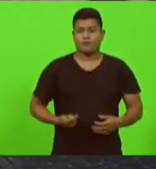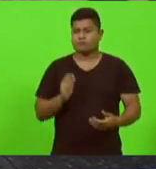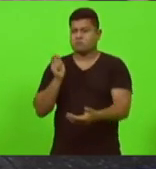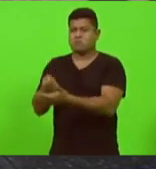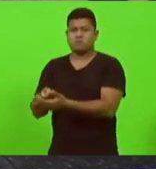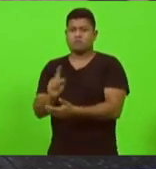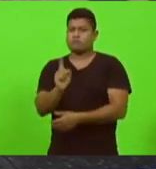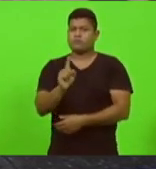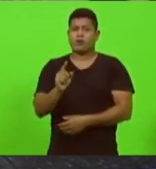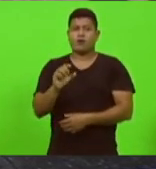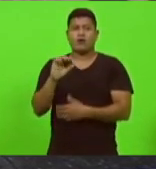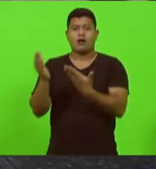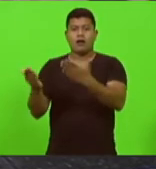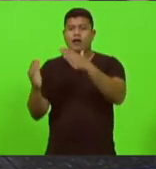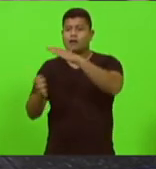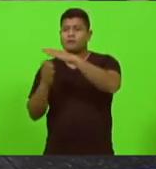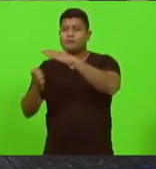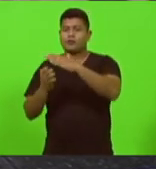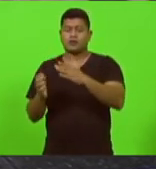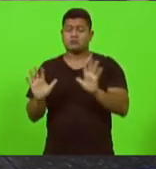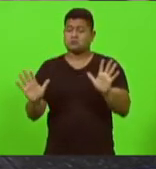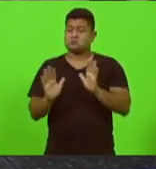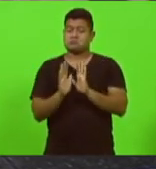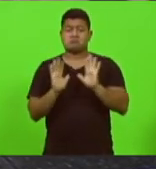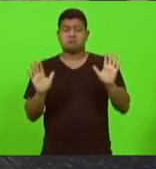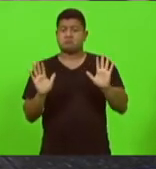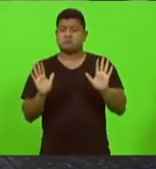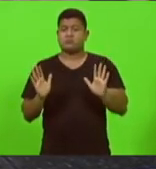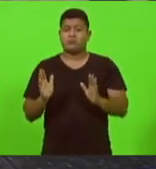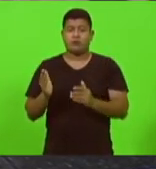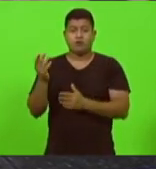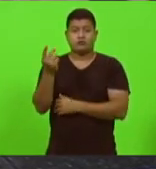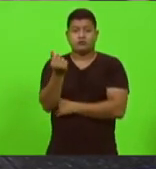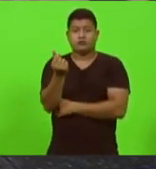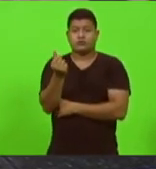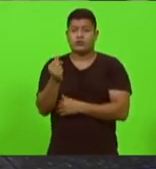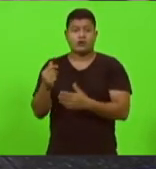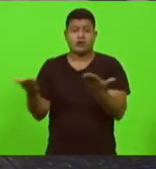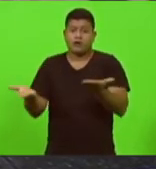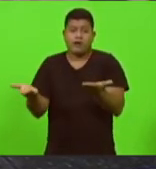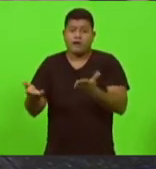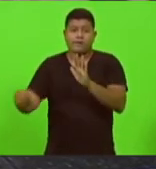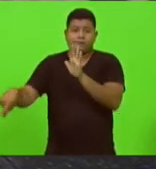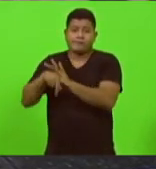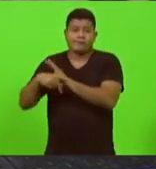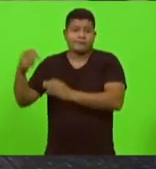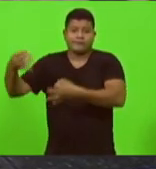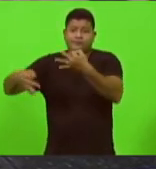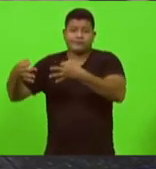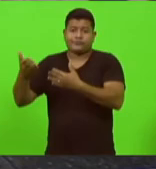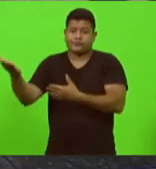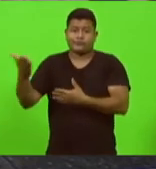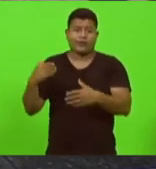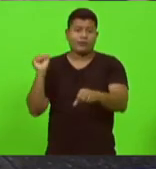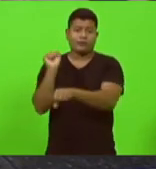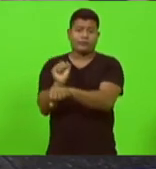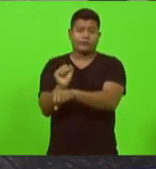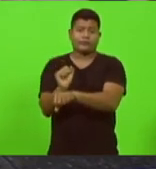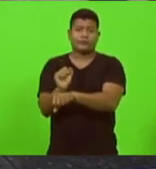OZZ lavou as mãos dizendo que o dinheiro agora foi judicializado e não tem e os funcionários estão sem receber desde